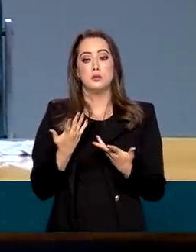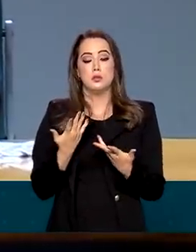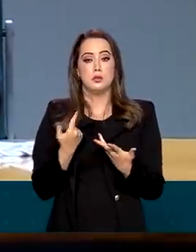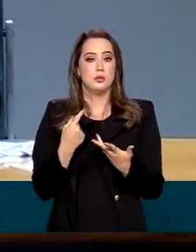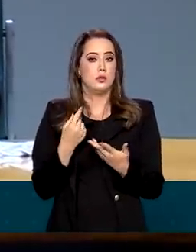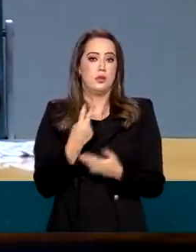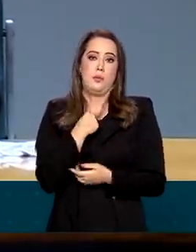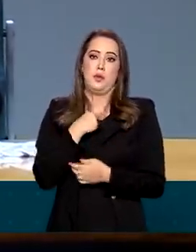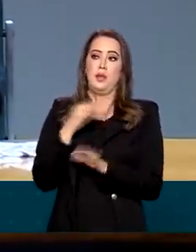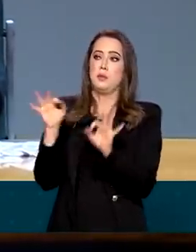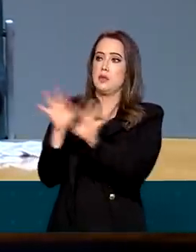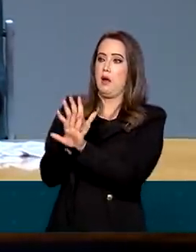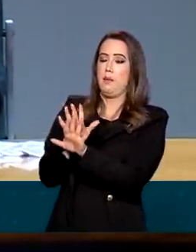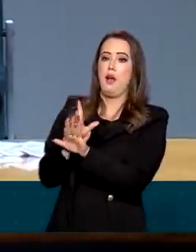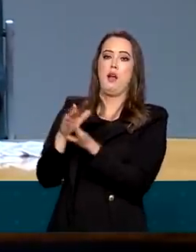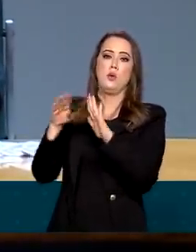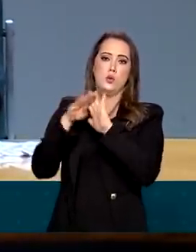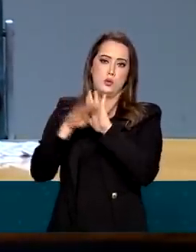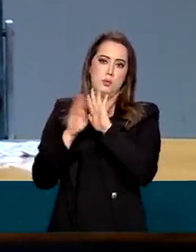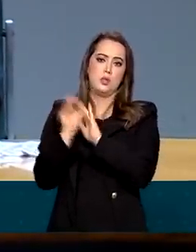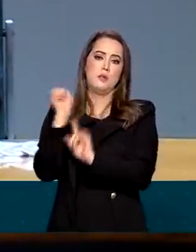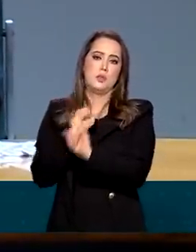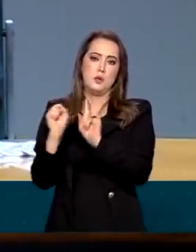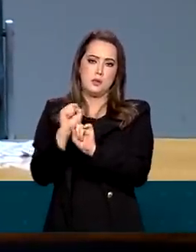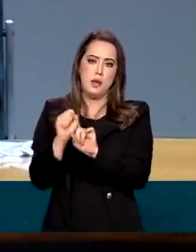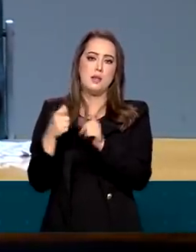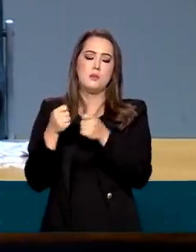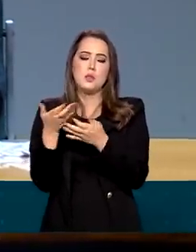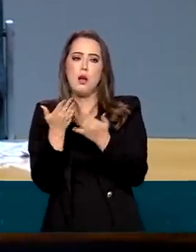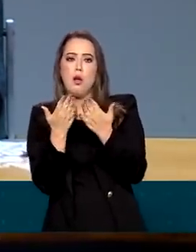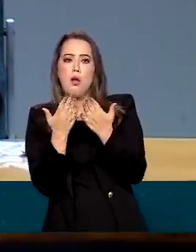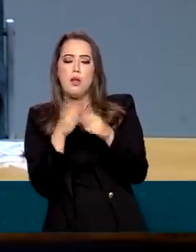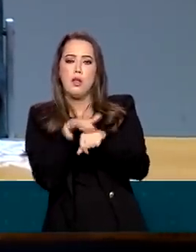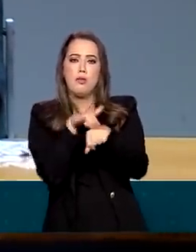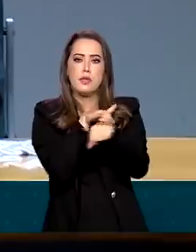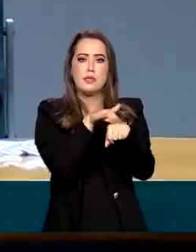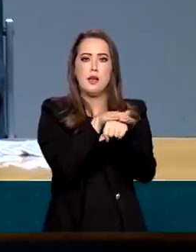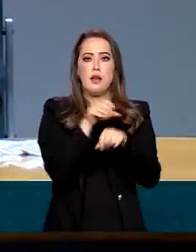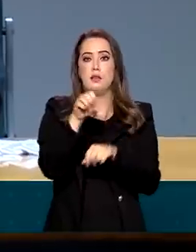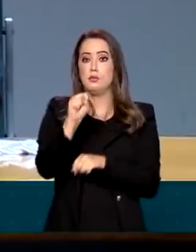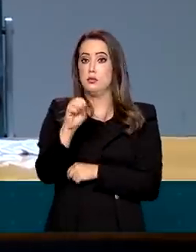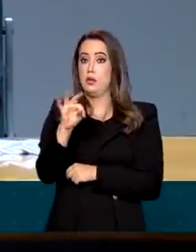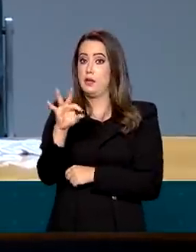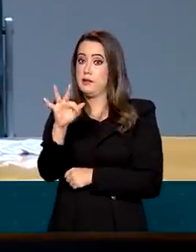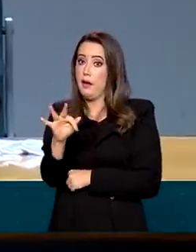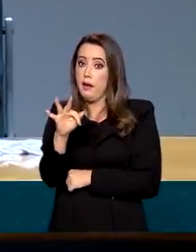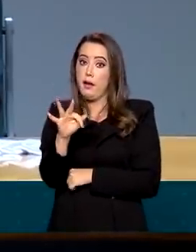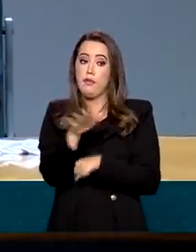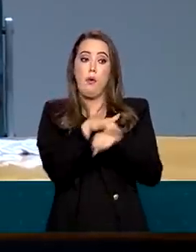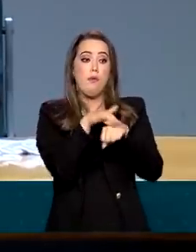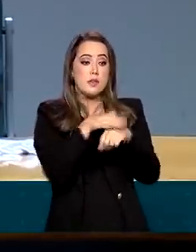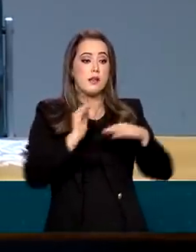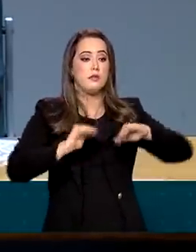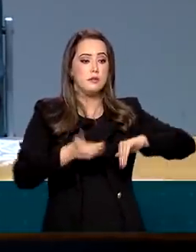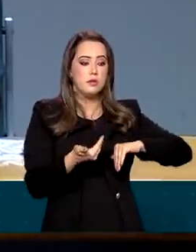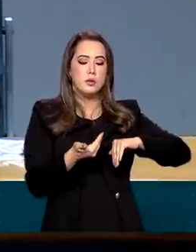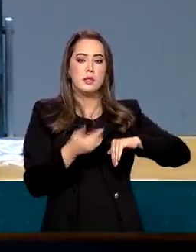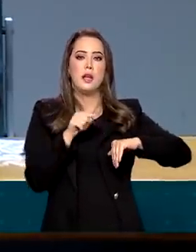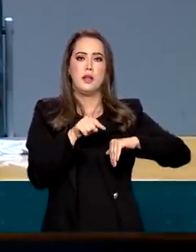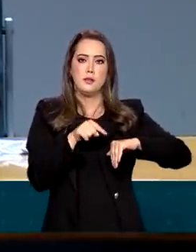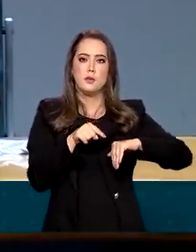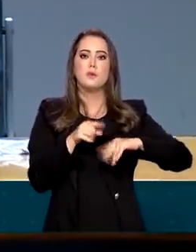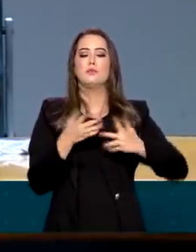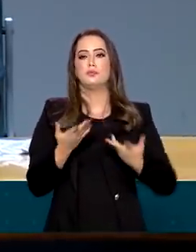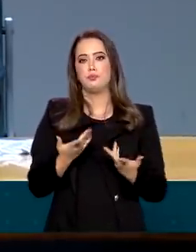programas sociais? Não. Nós temos que conversar com o Supremo, temos que conversar com o Congresso e elaboramos. O presidente Arthur Lira,